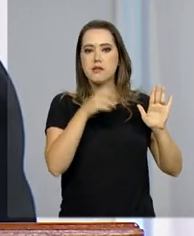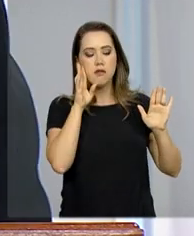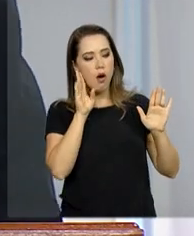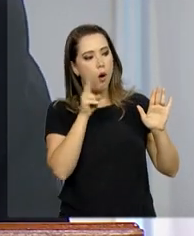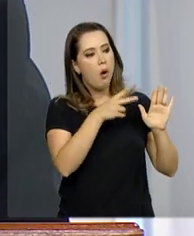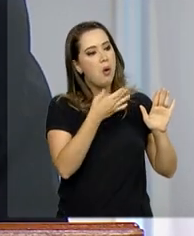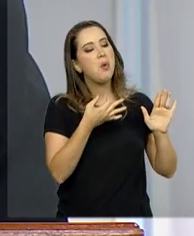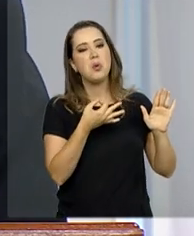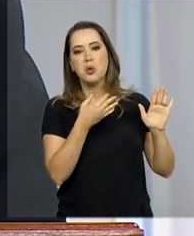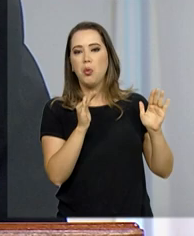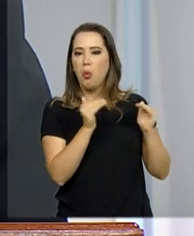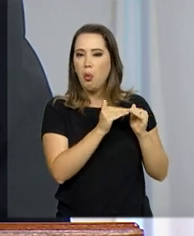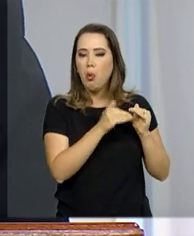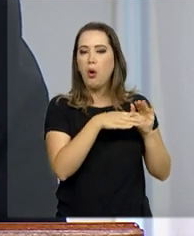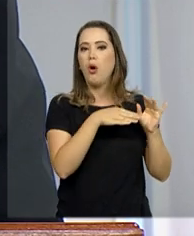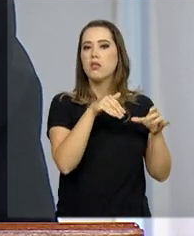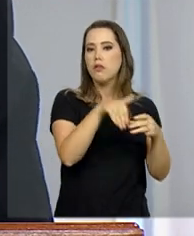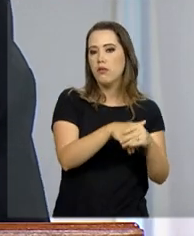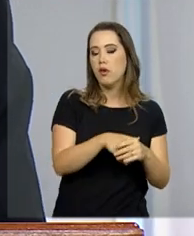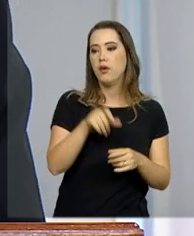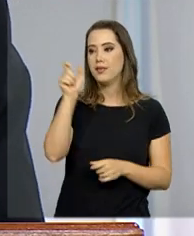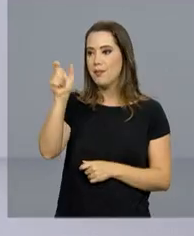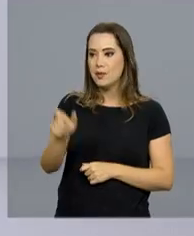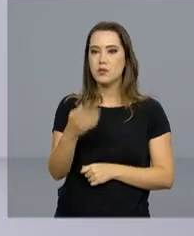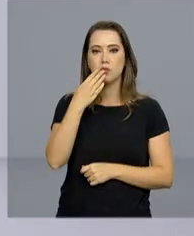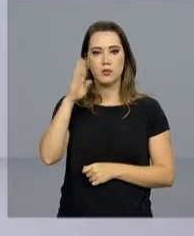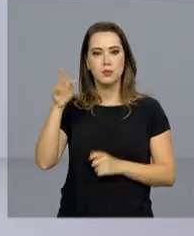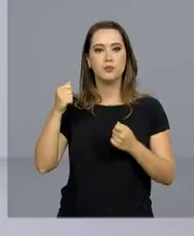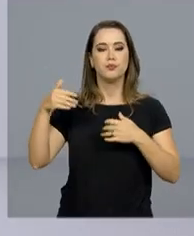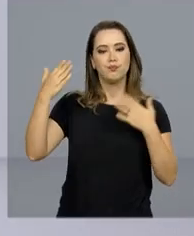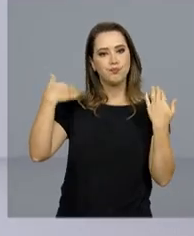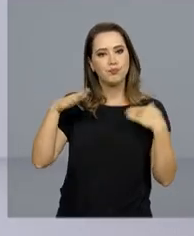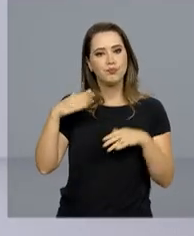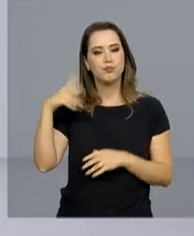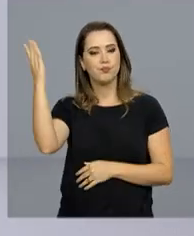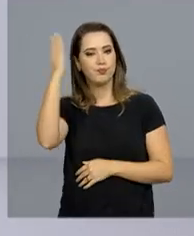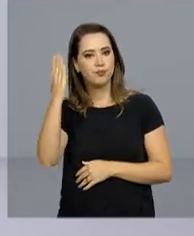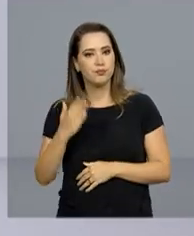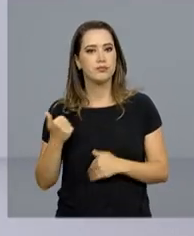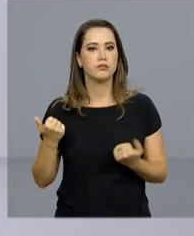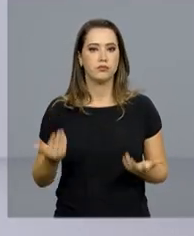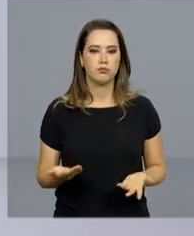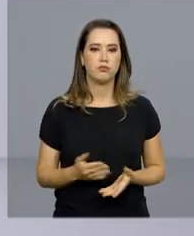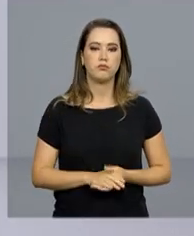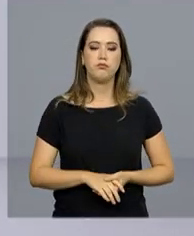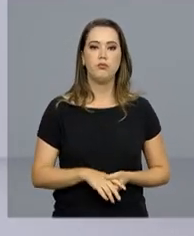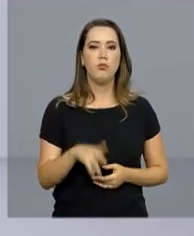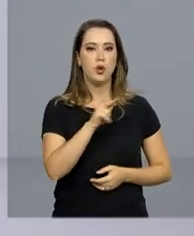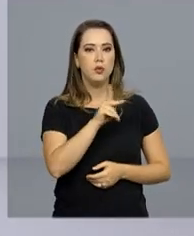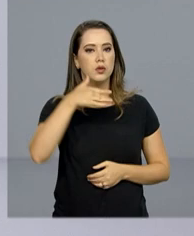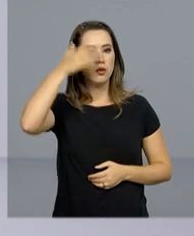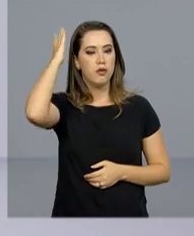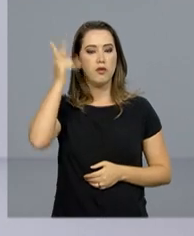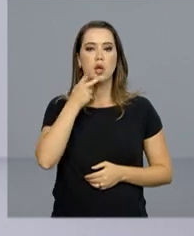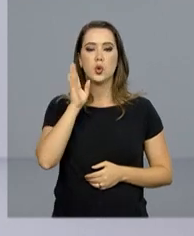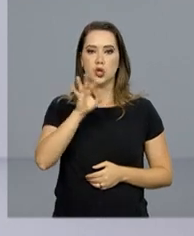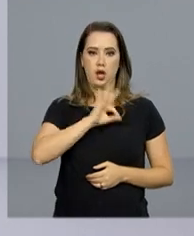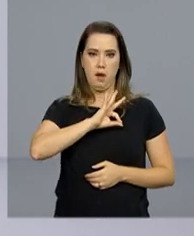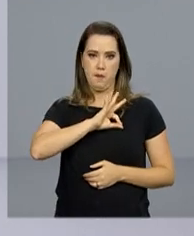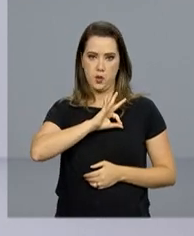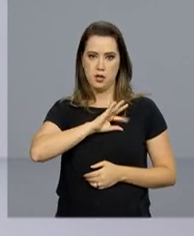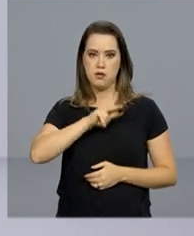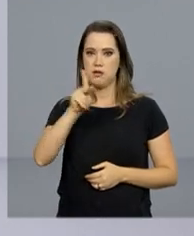candidato precisa circular pelo país. Segundo o presidente Michel Temer, a Polícia Federal e